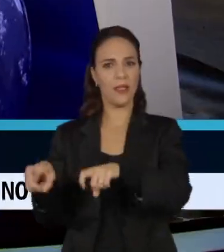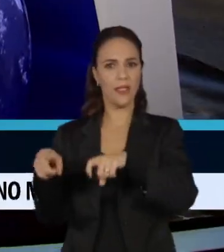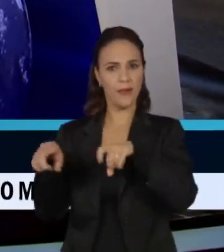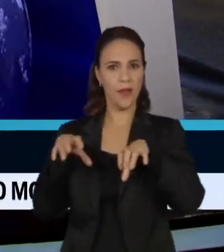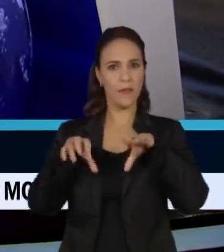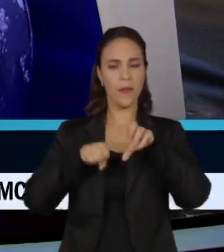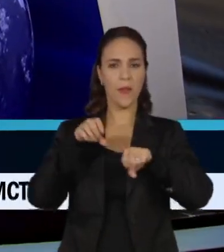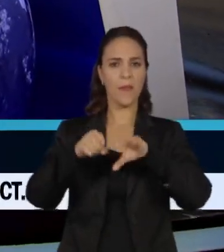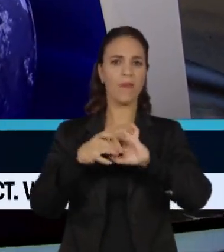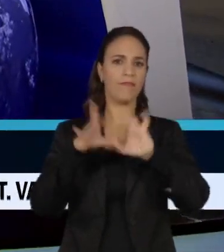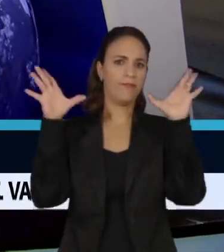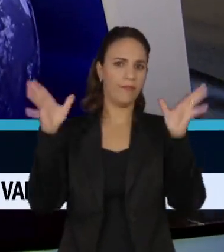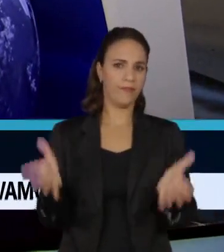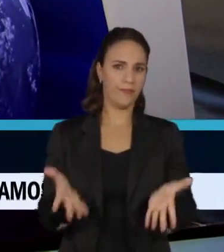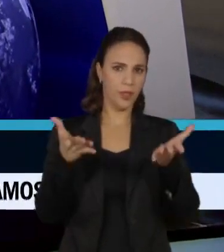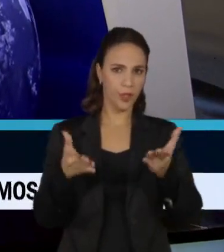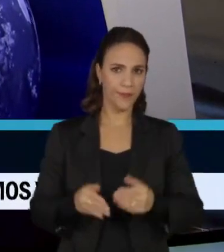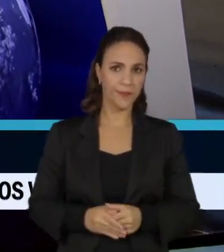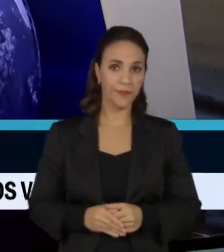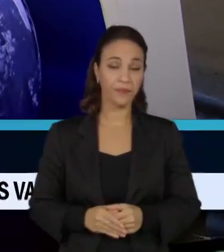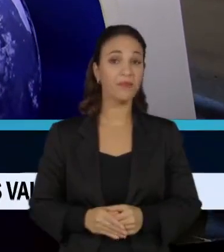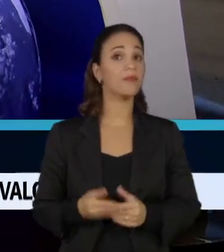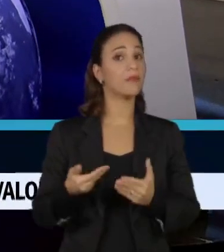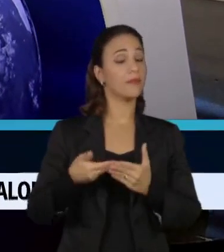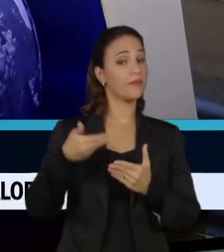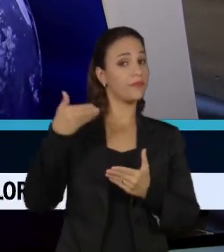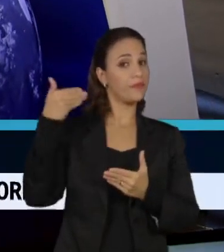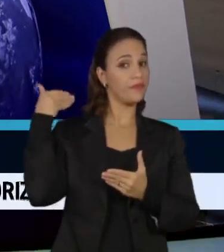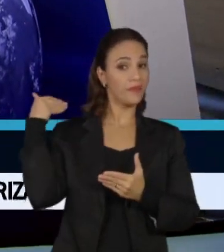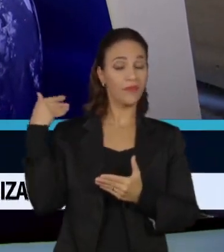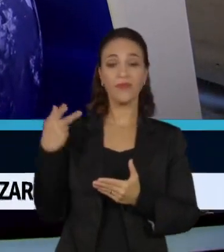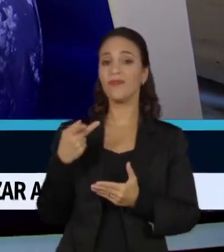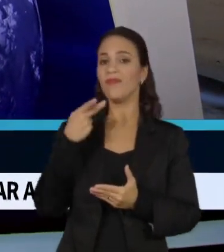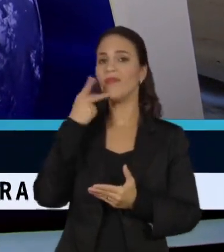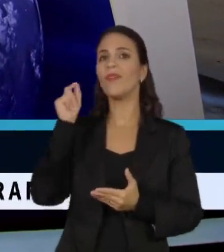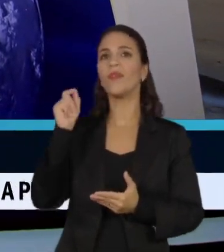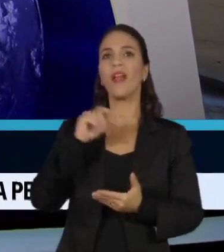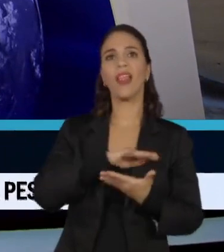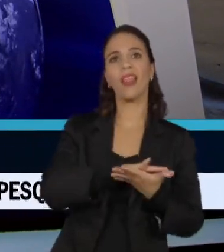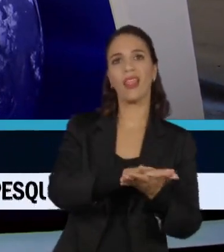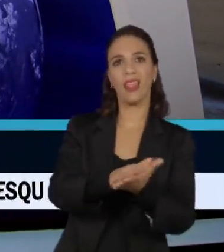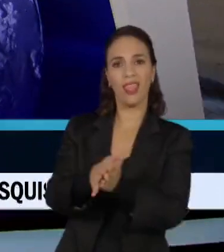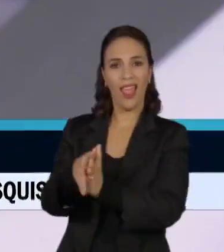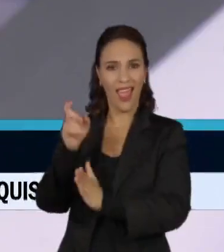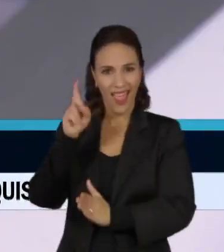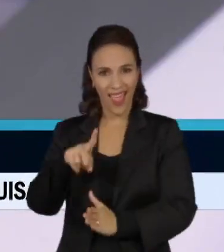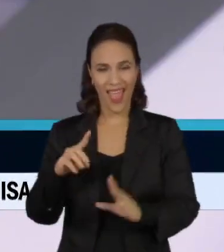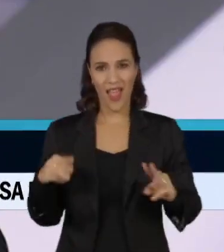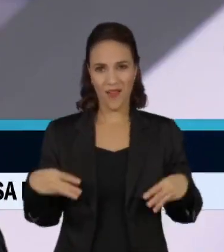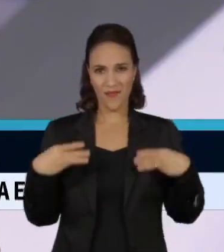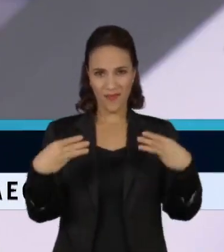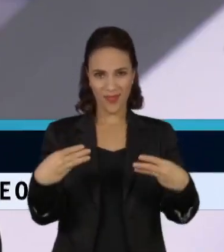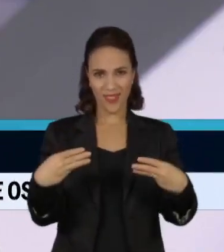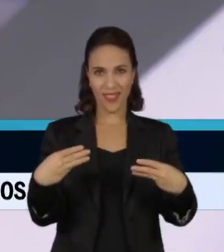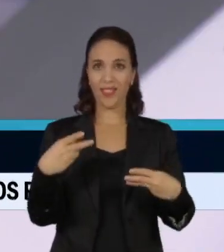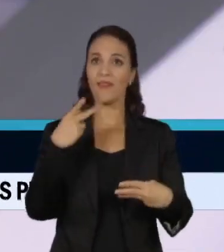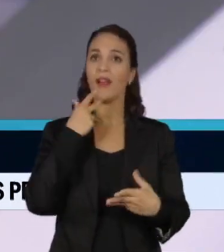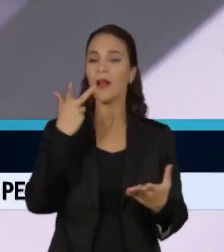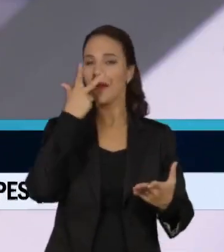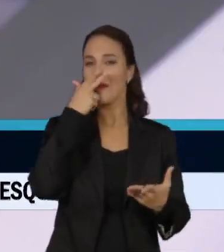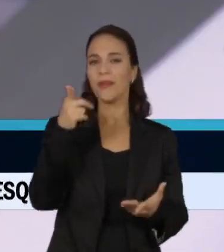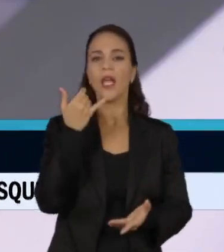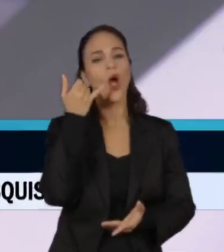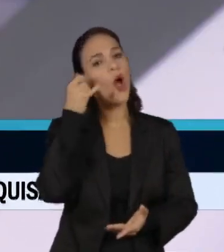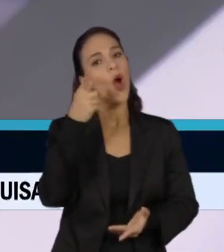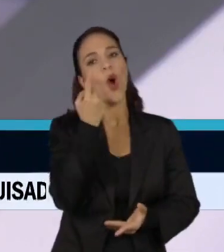Vicente, lá atrás um ministro falou em passar a boiada, essa é um ato final? Está nesse pacote? Eu acho que é o último bezerro da